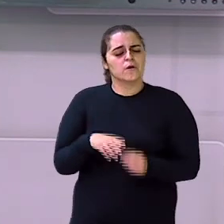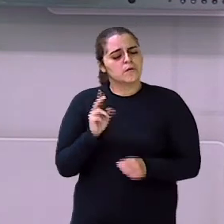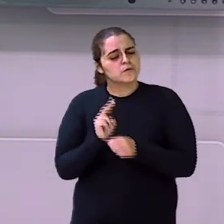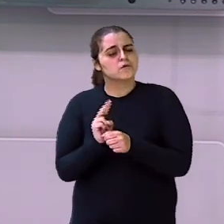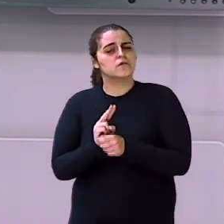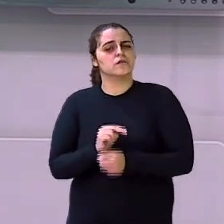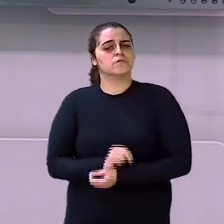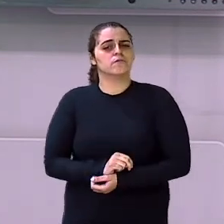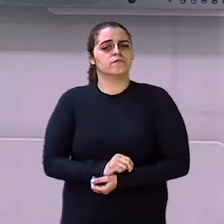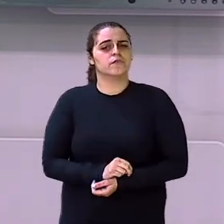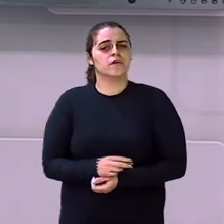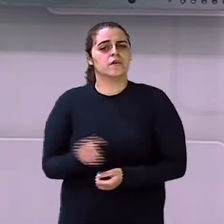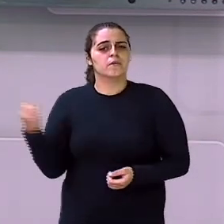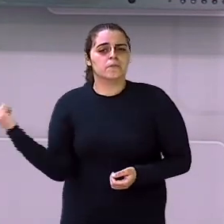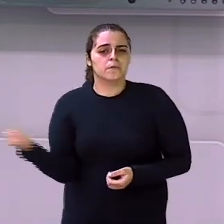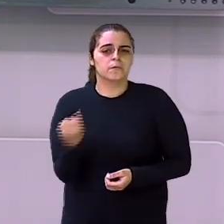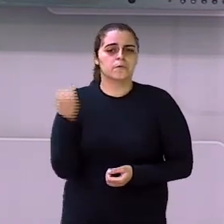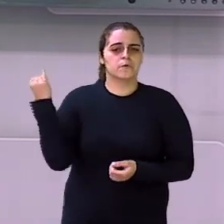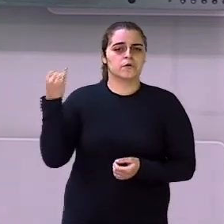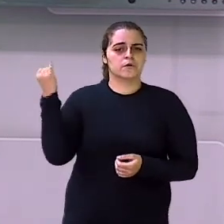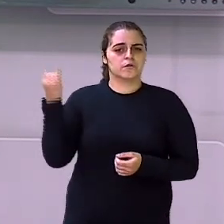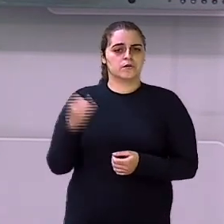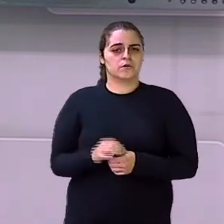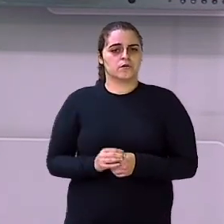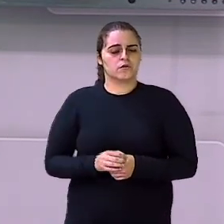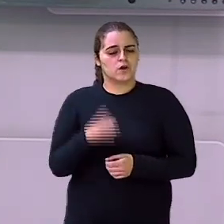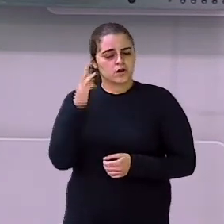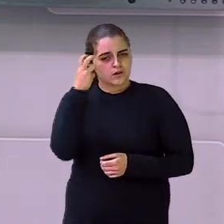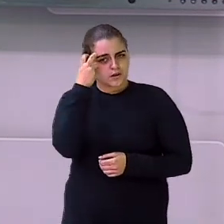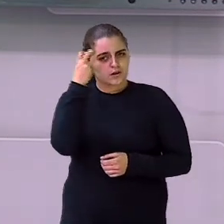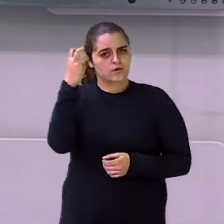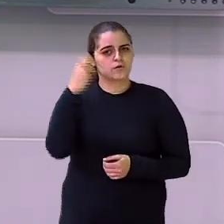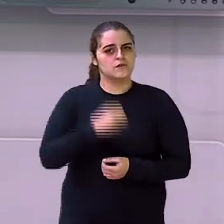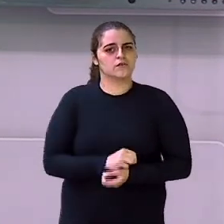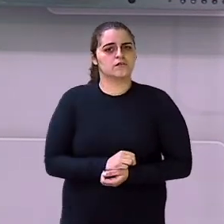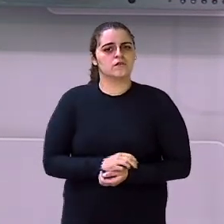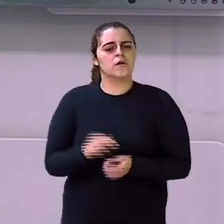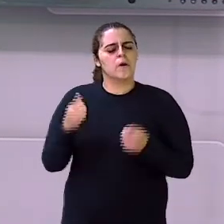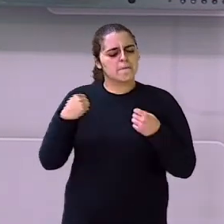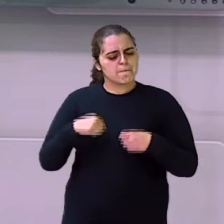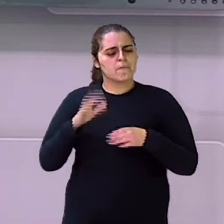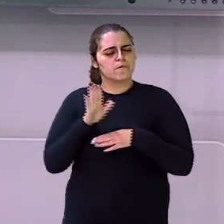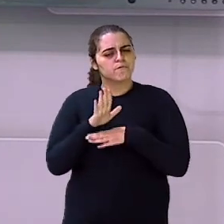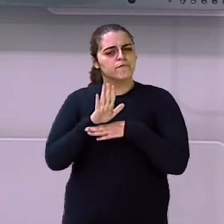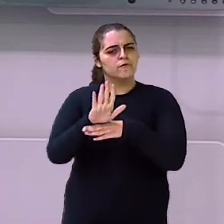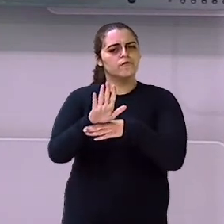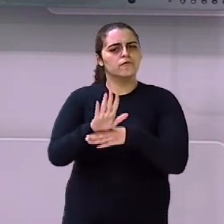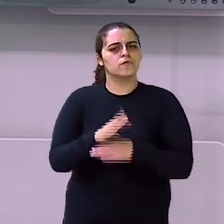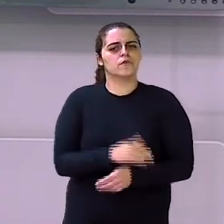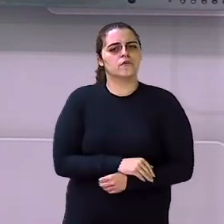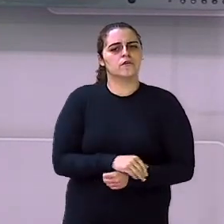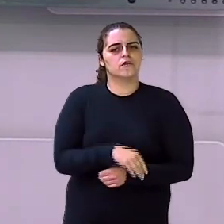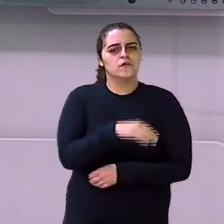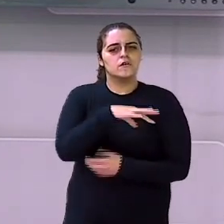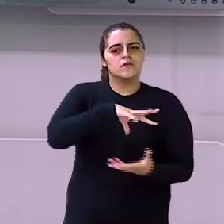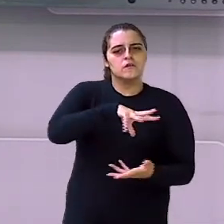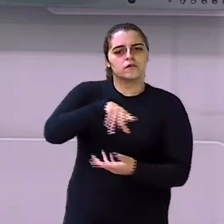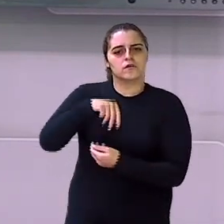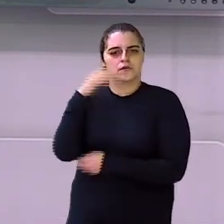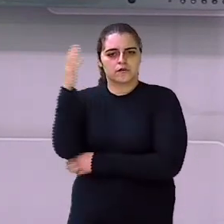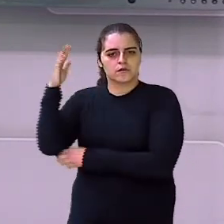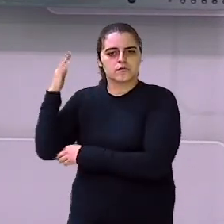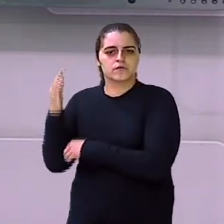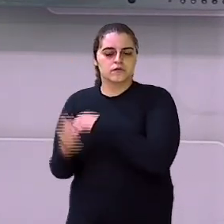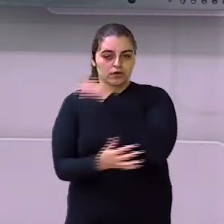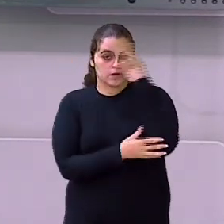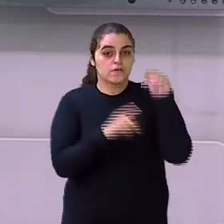todos Esses cuidados De pouquinho Que você faz Aí na sua casa Você pode ajudar O meio ambiente Pode ajudar O nosso